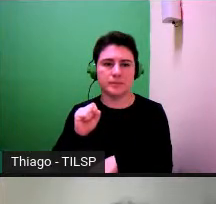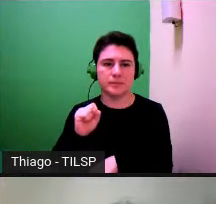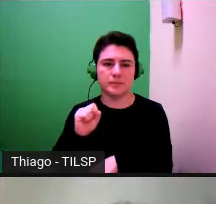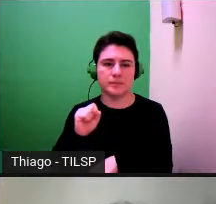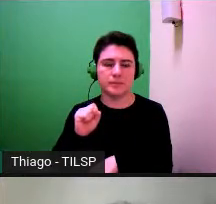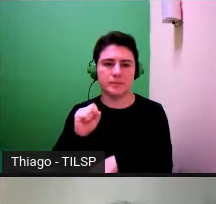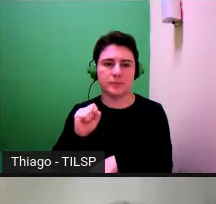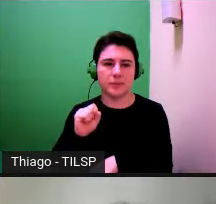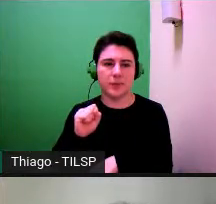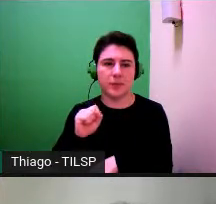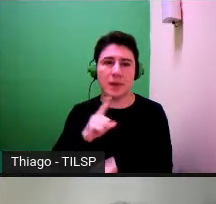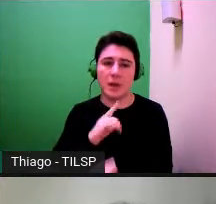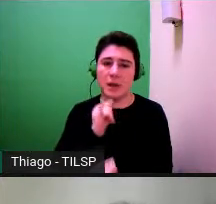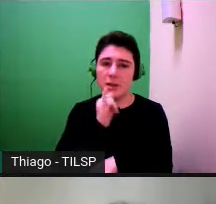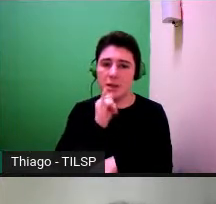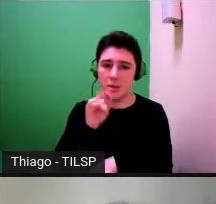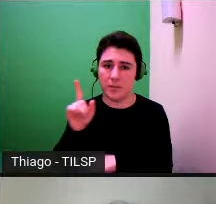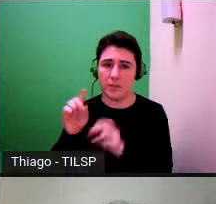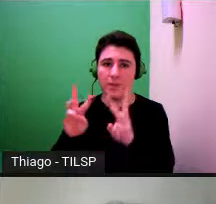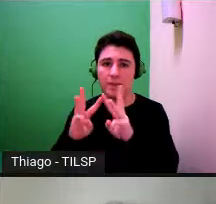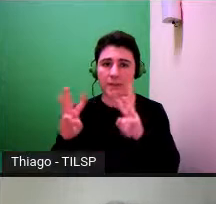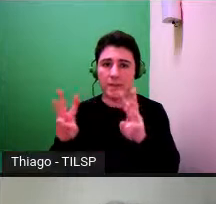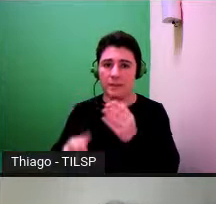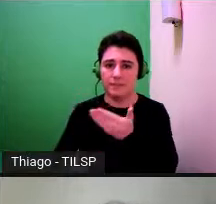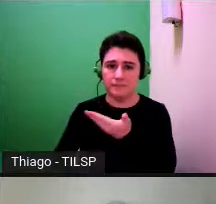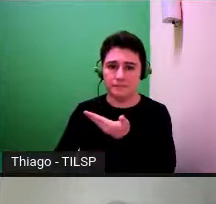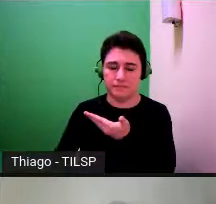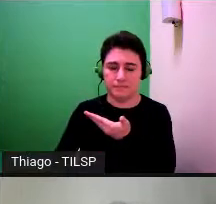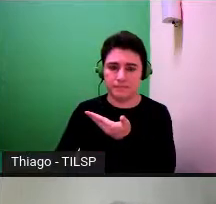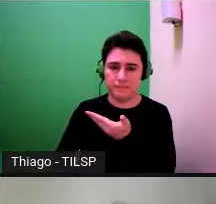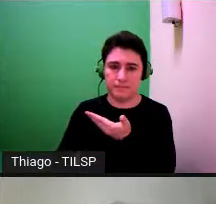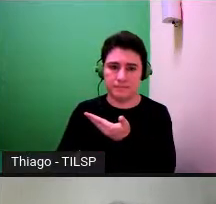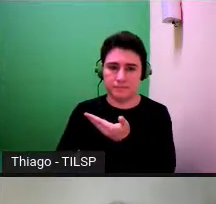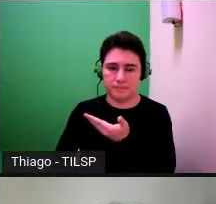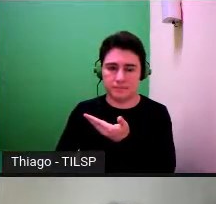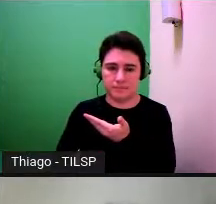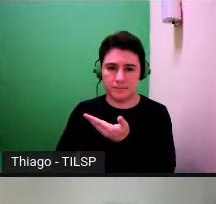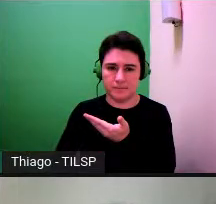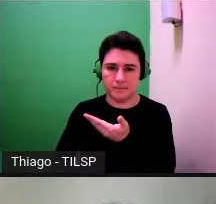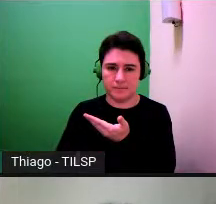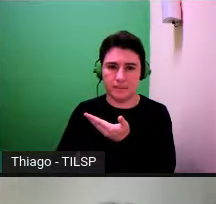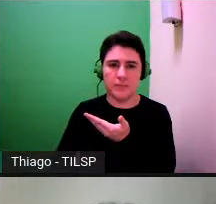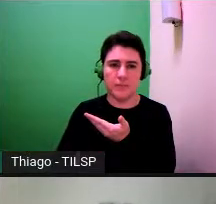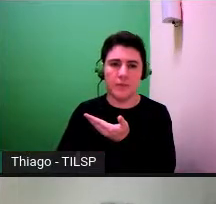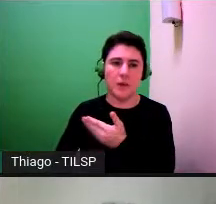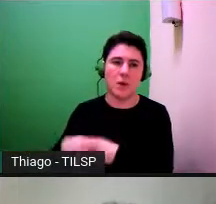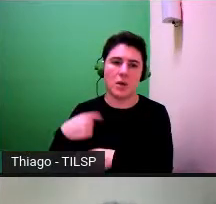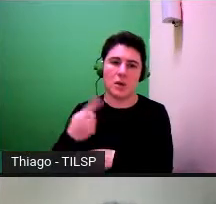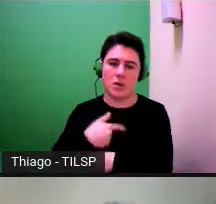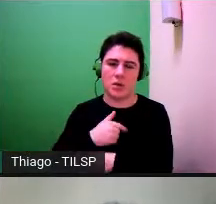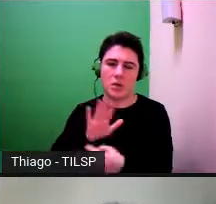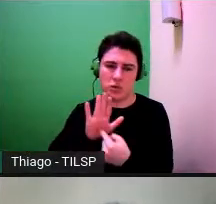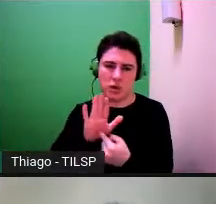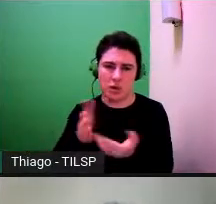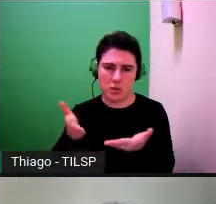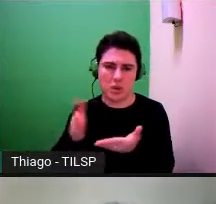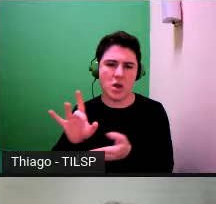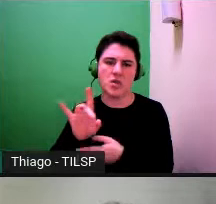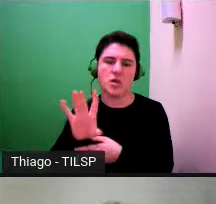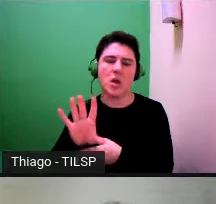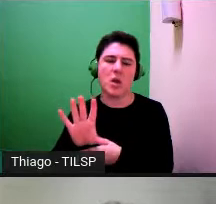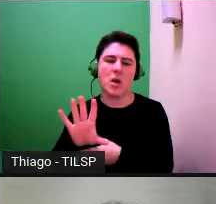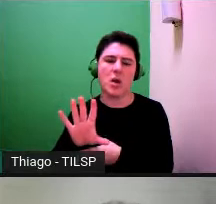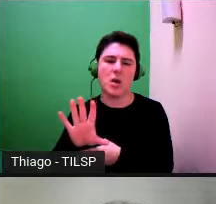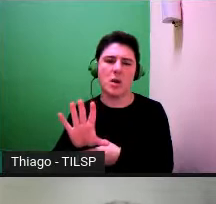com um exemplo que é do site da ciência viva em Portugal aquilo que estou a mostrar é apenas o